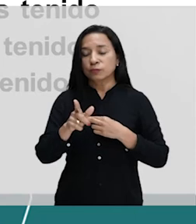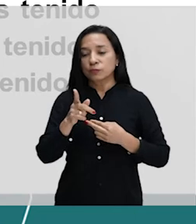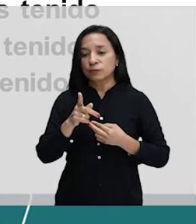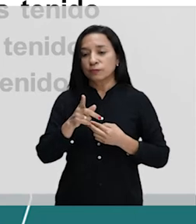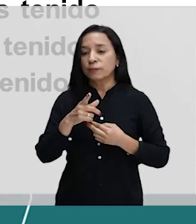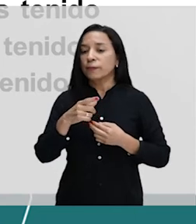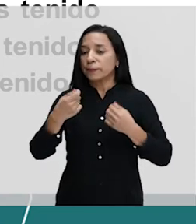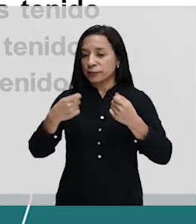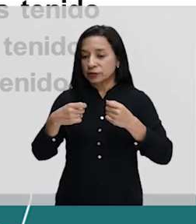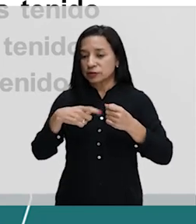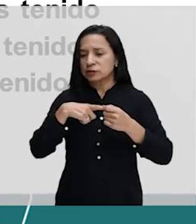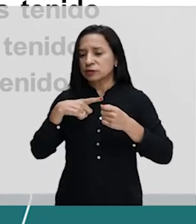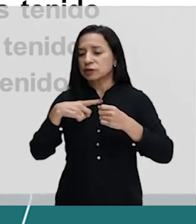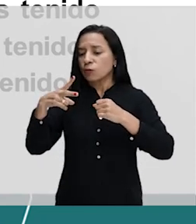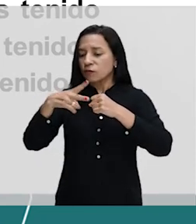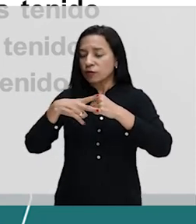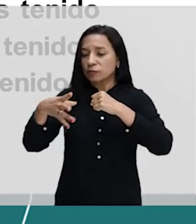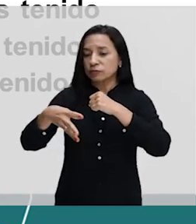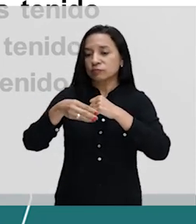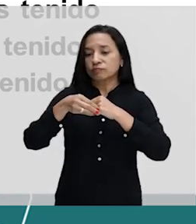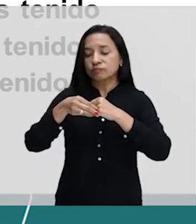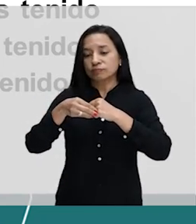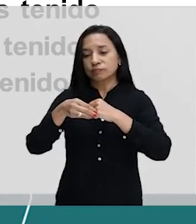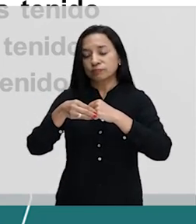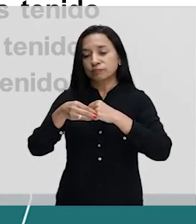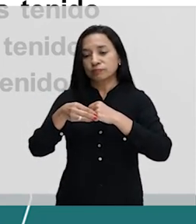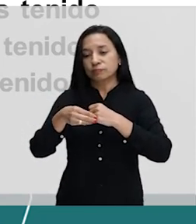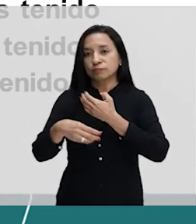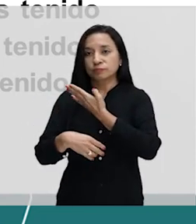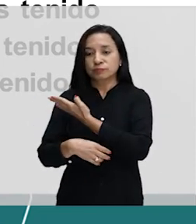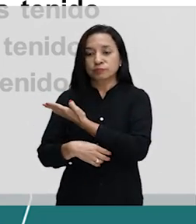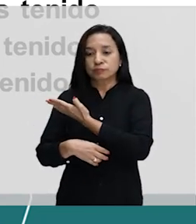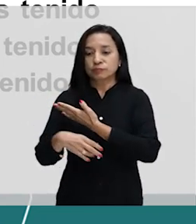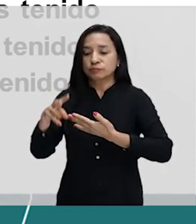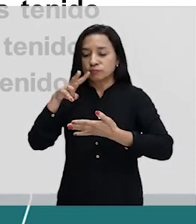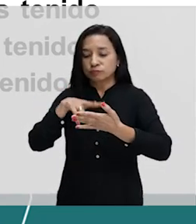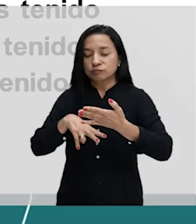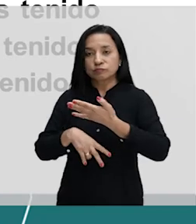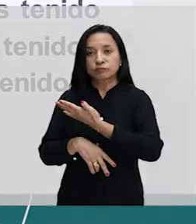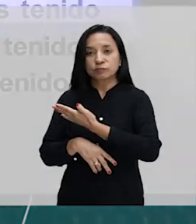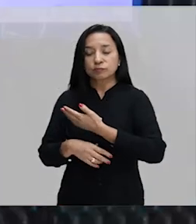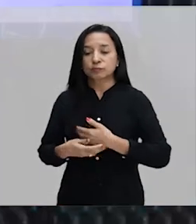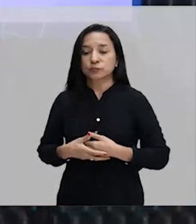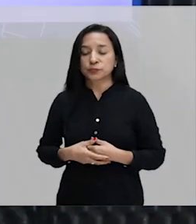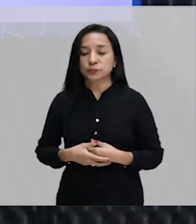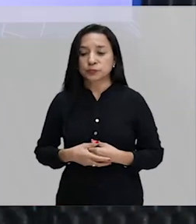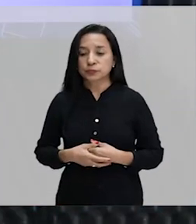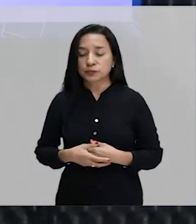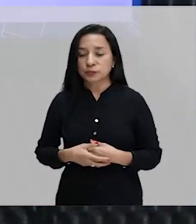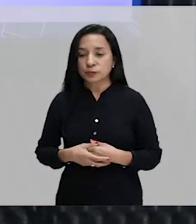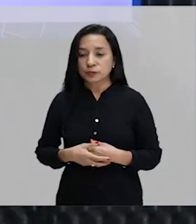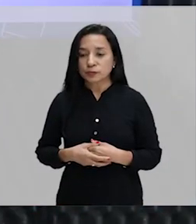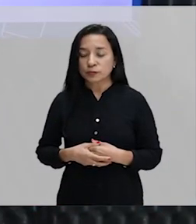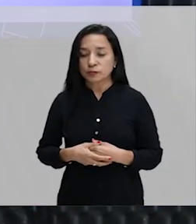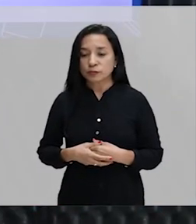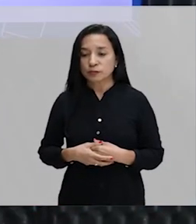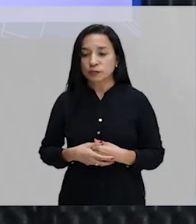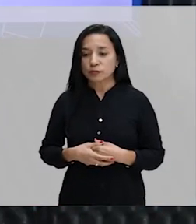que ter o auxiliar então eu hubiere tenido hubiereis